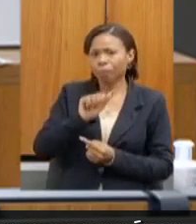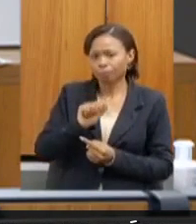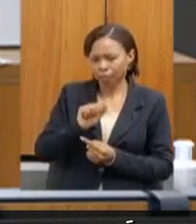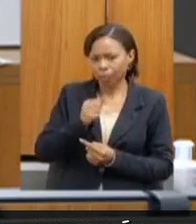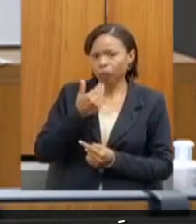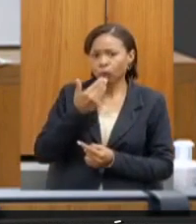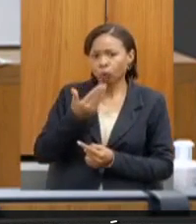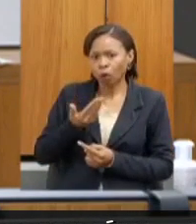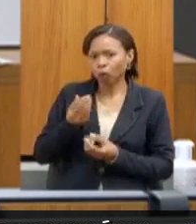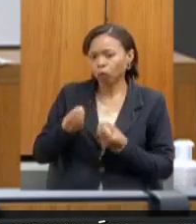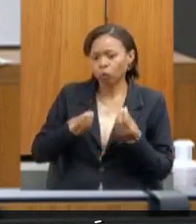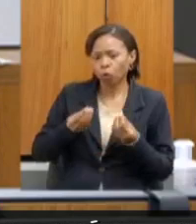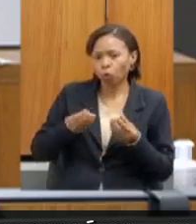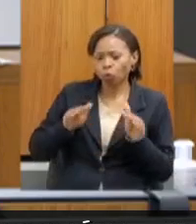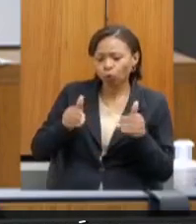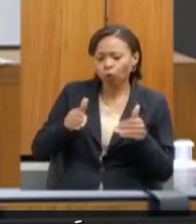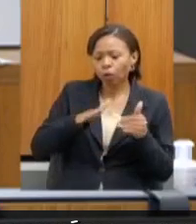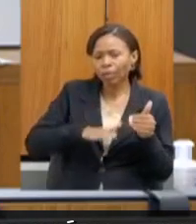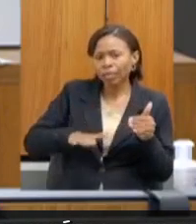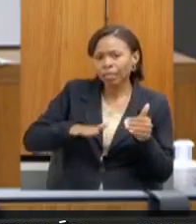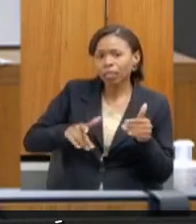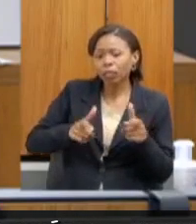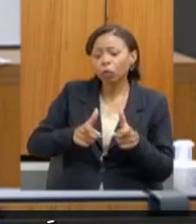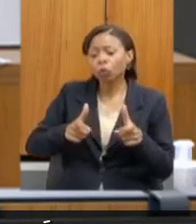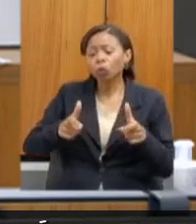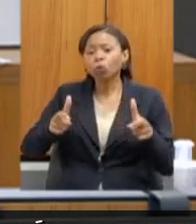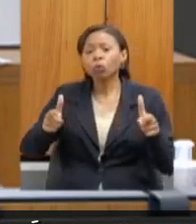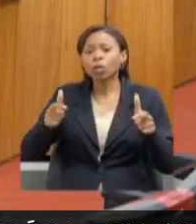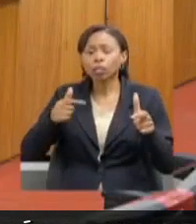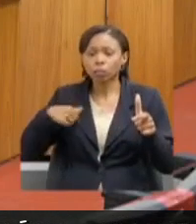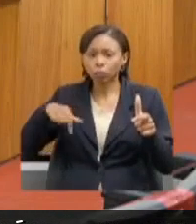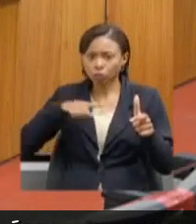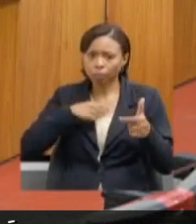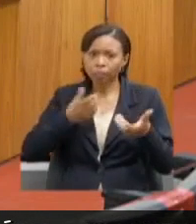de crianças que pretenderemos alcançar.